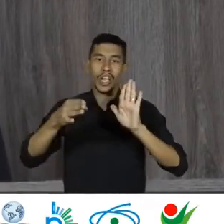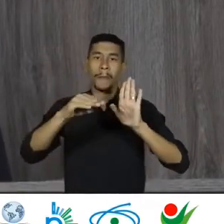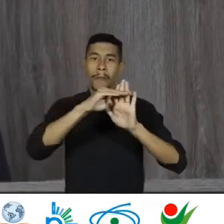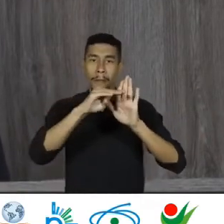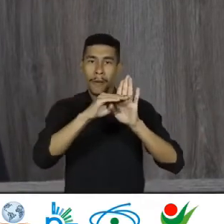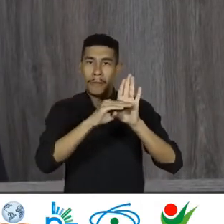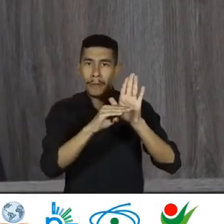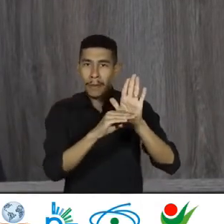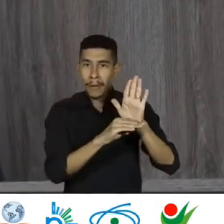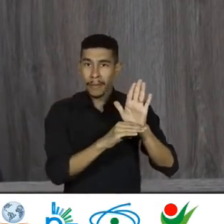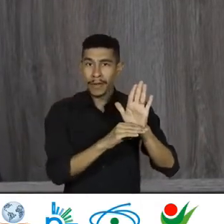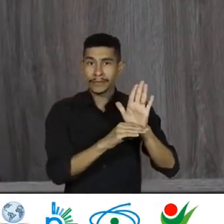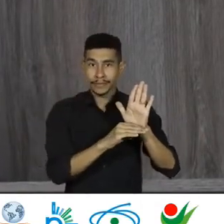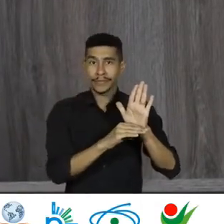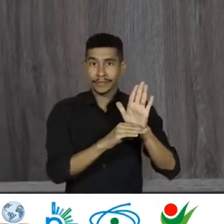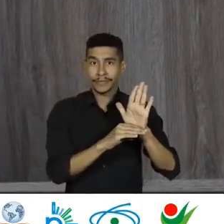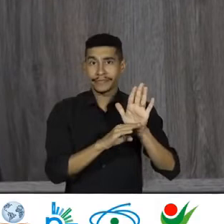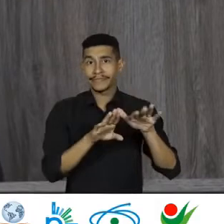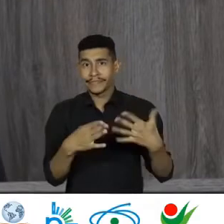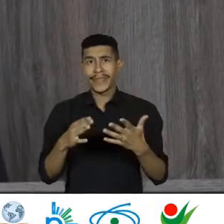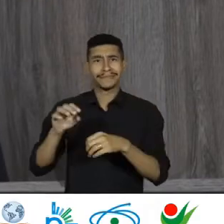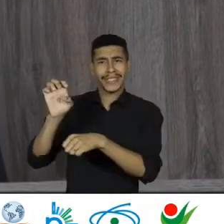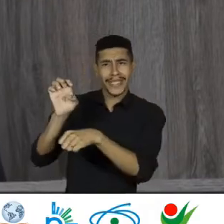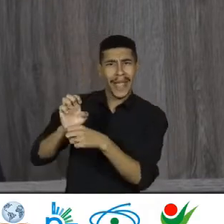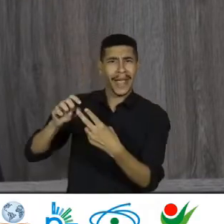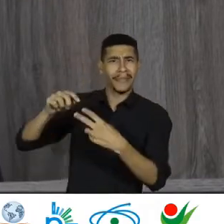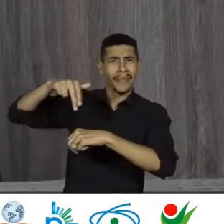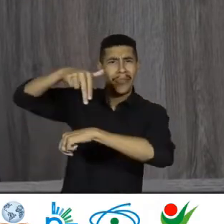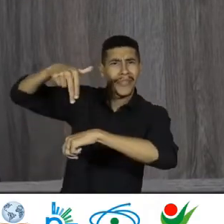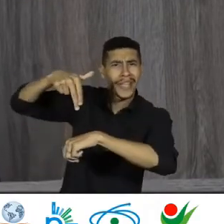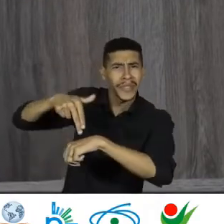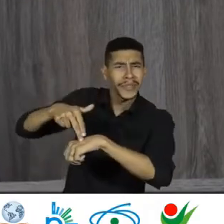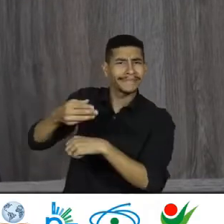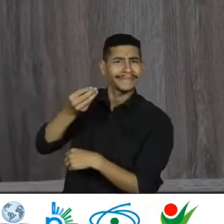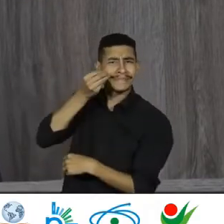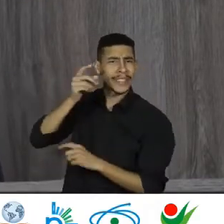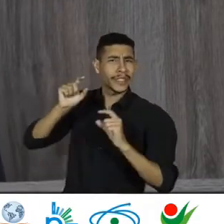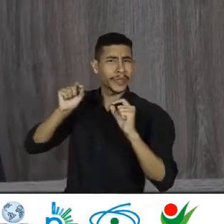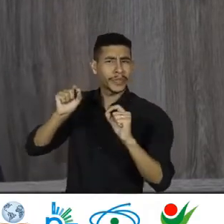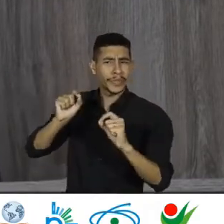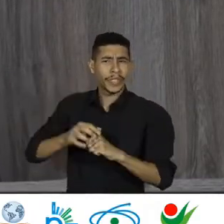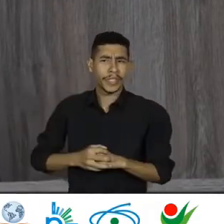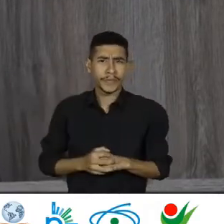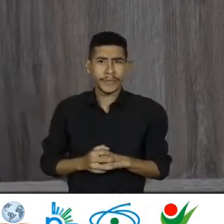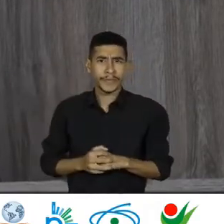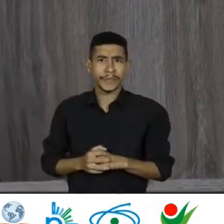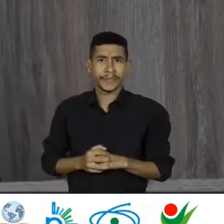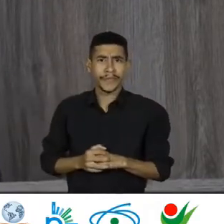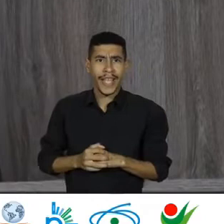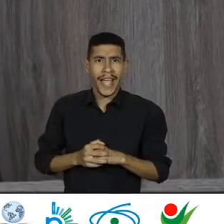E embora os Estados-nações busquem recrudecer suas